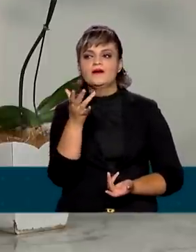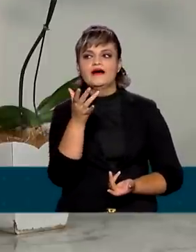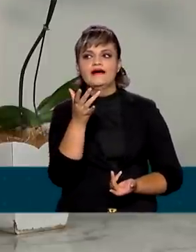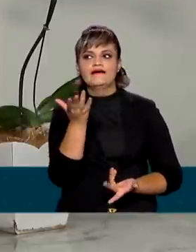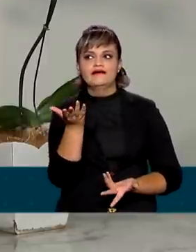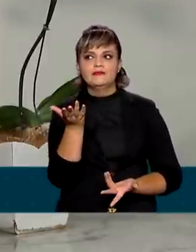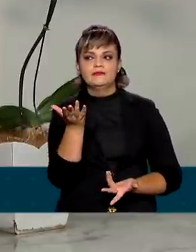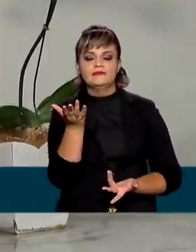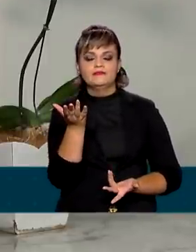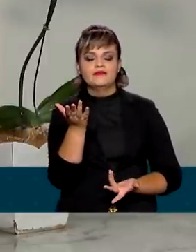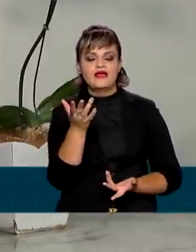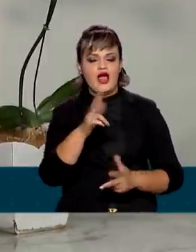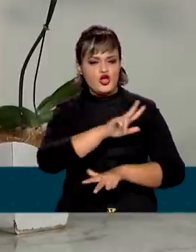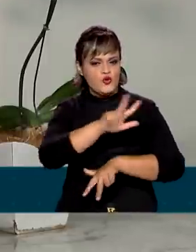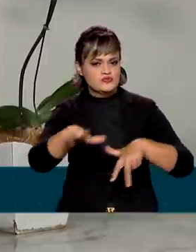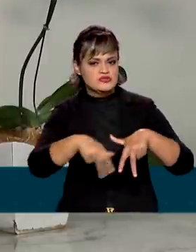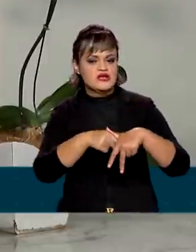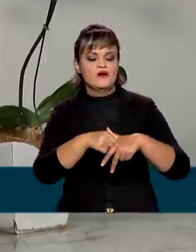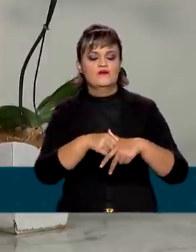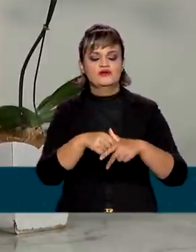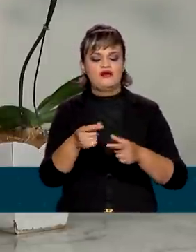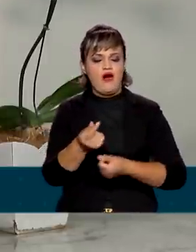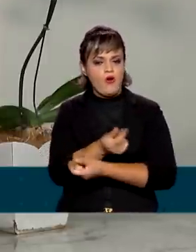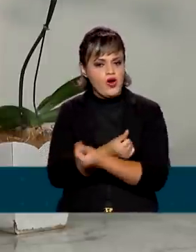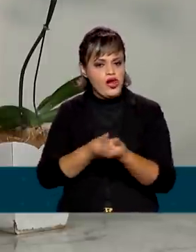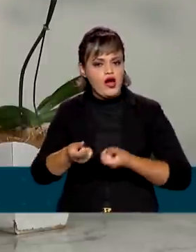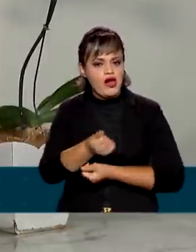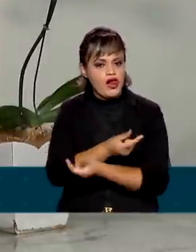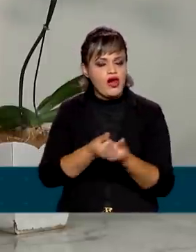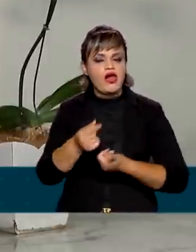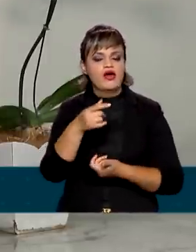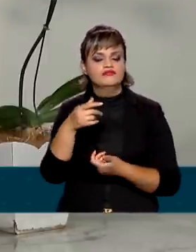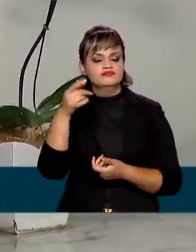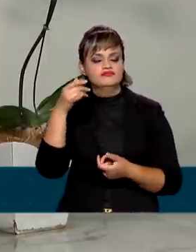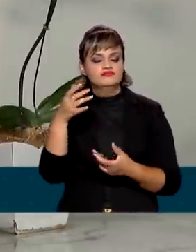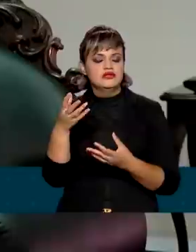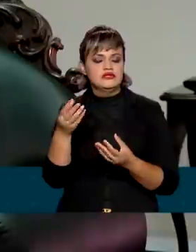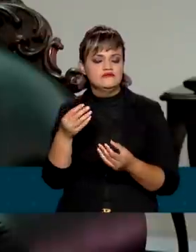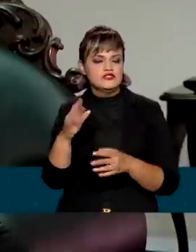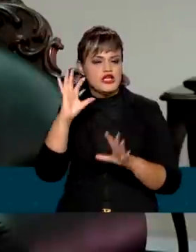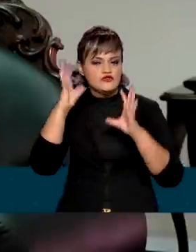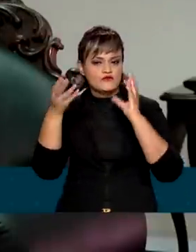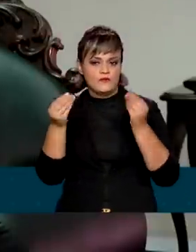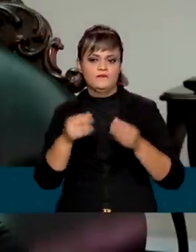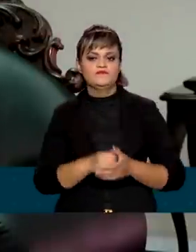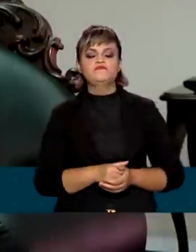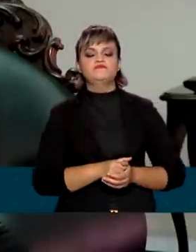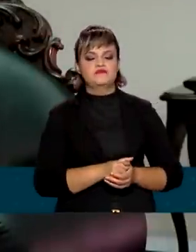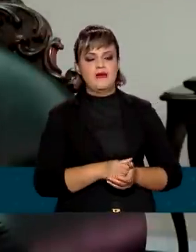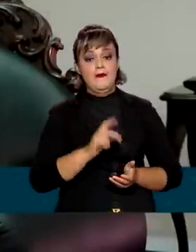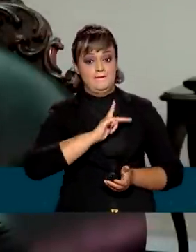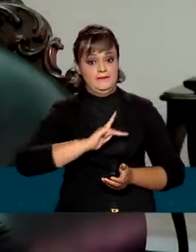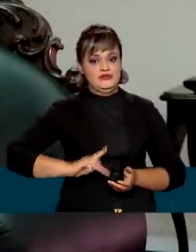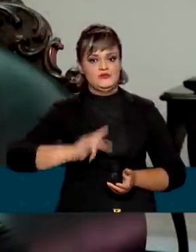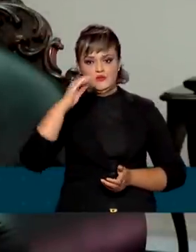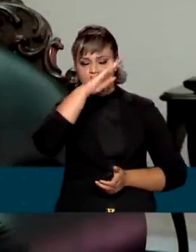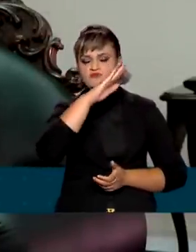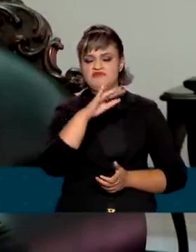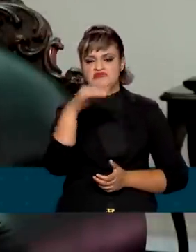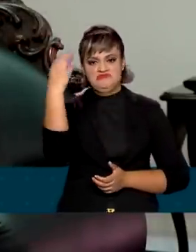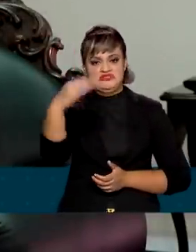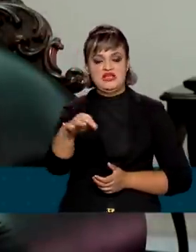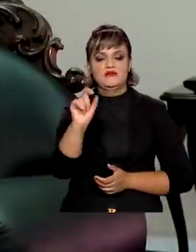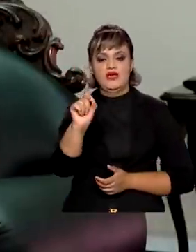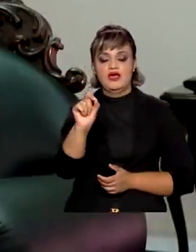combate à corrupção e à lavagem de dinheiro. queria que o senhor explicasse um pouquinho sobre isso para a gente. Eu acho que o presidente Bolsonaro acertou ao trazer